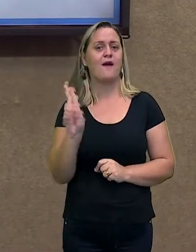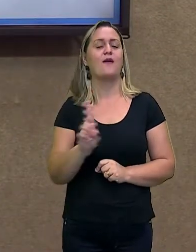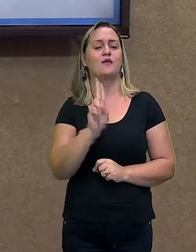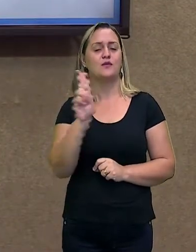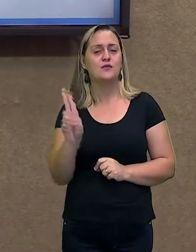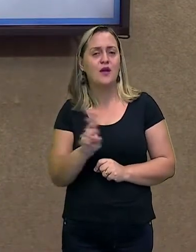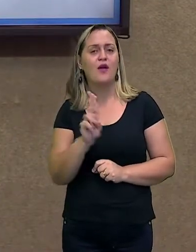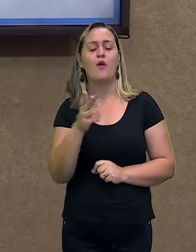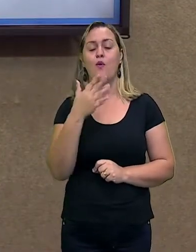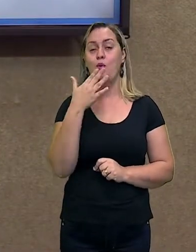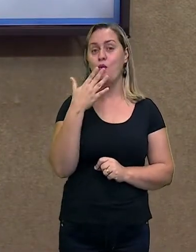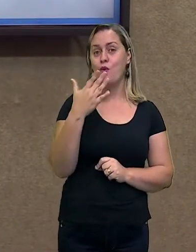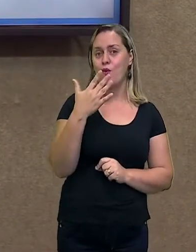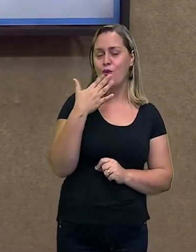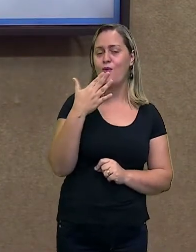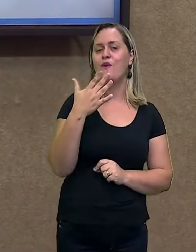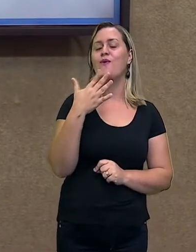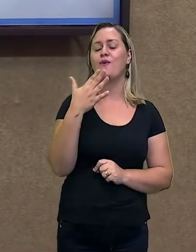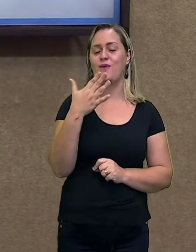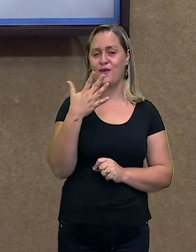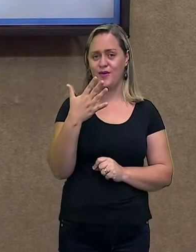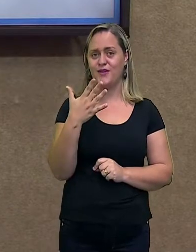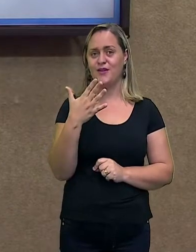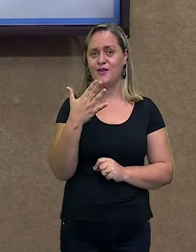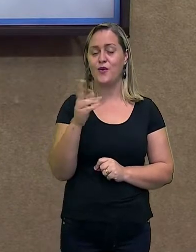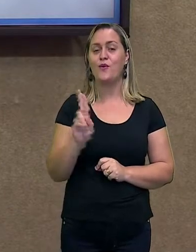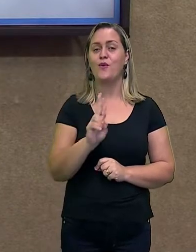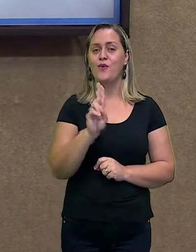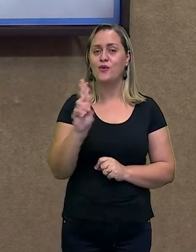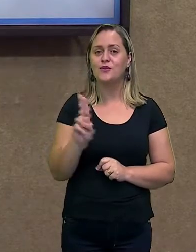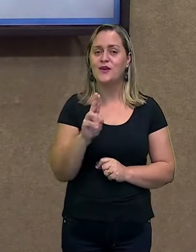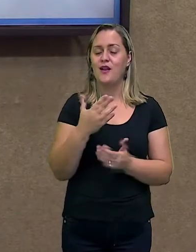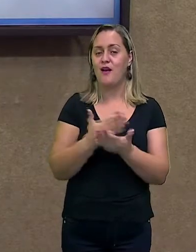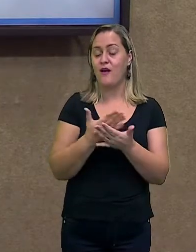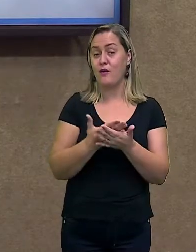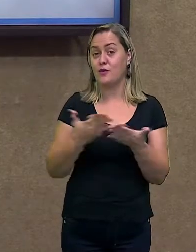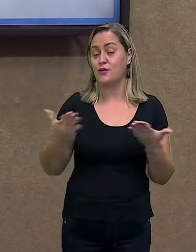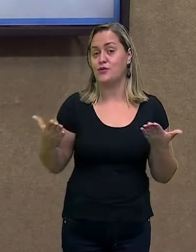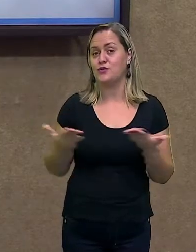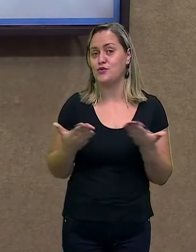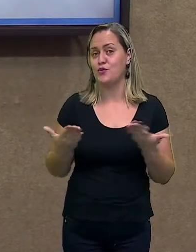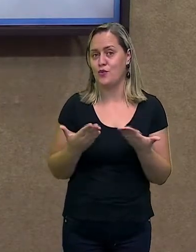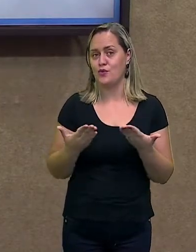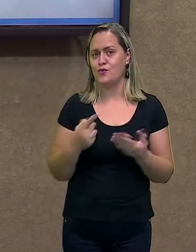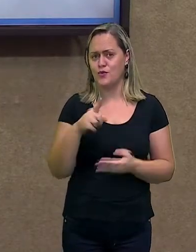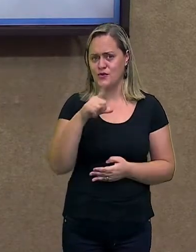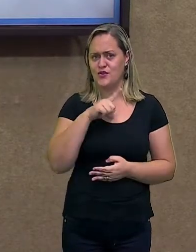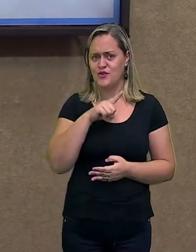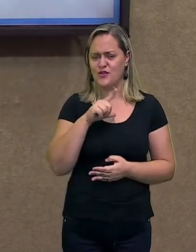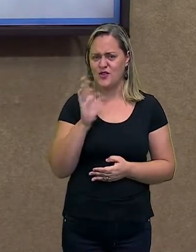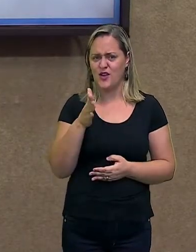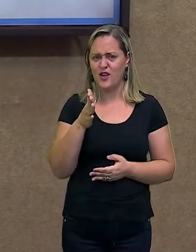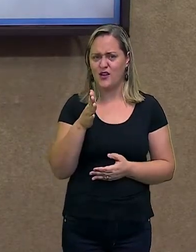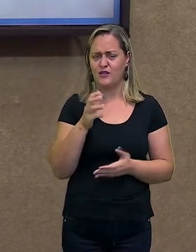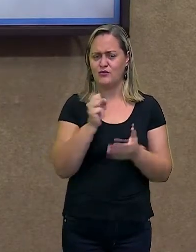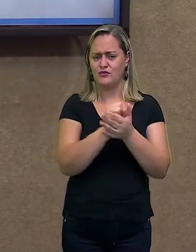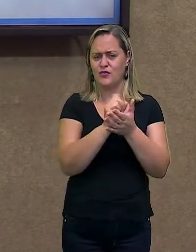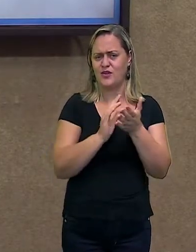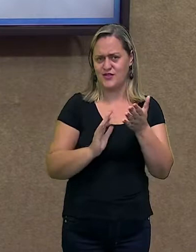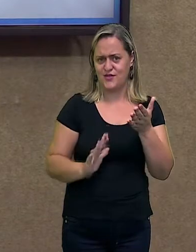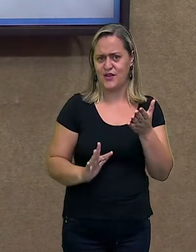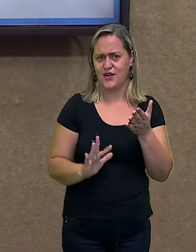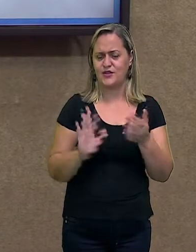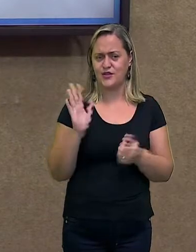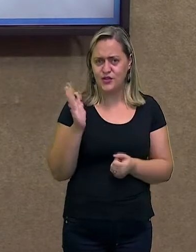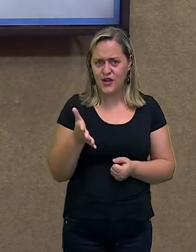colorir, nós vamos dar cor a um desenho, como está aí na sua atividade que você recebeu em casa, ou você baixou na